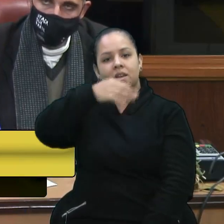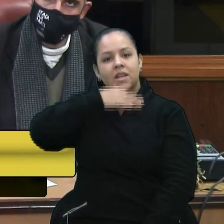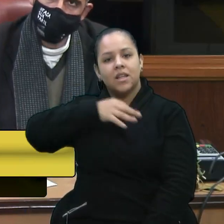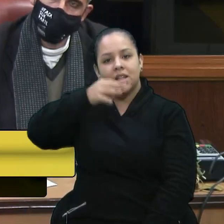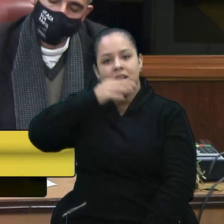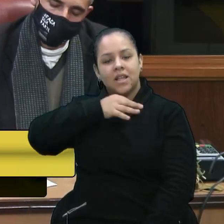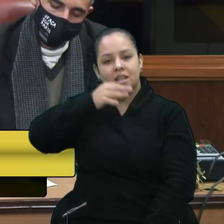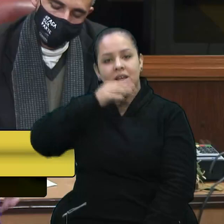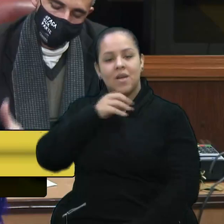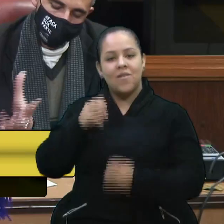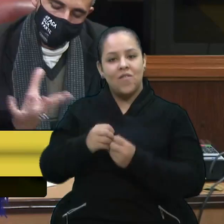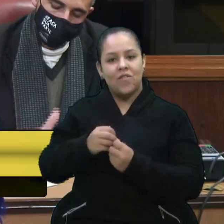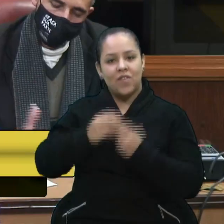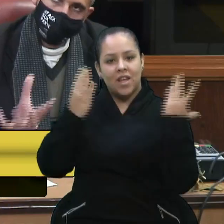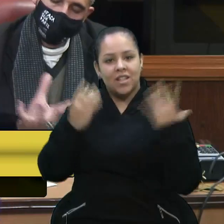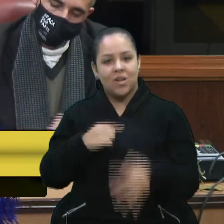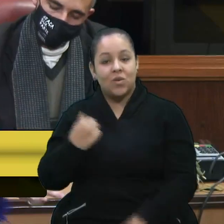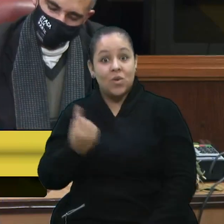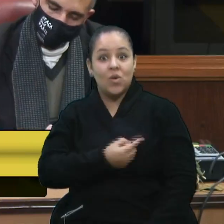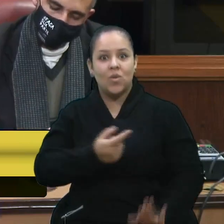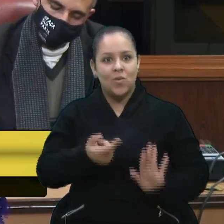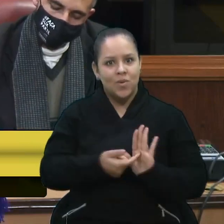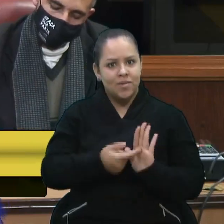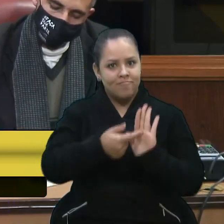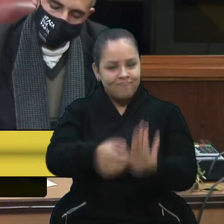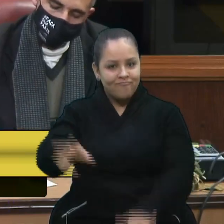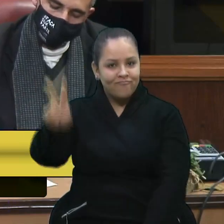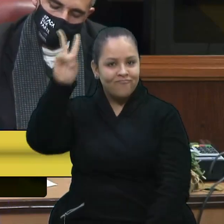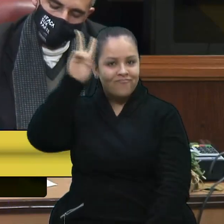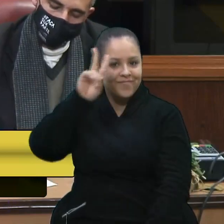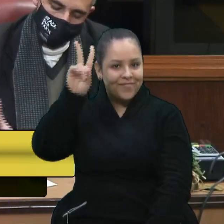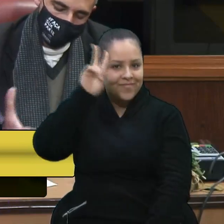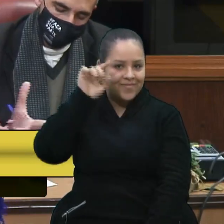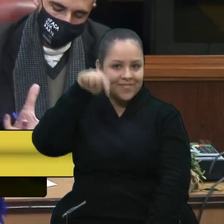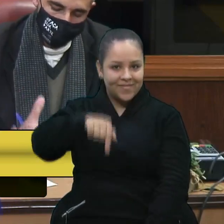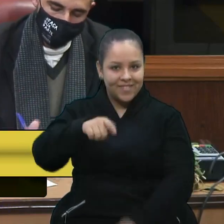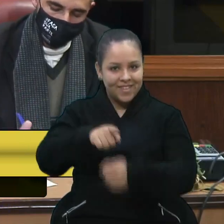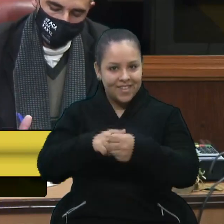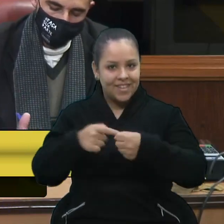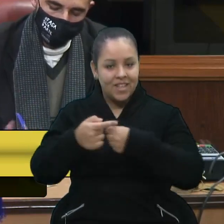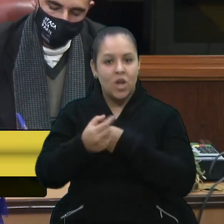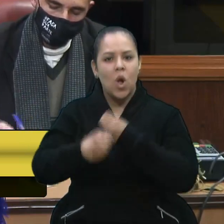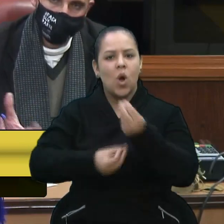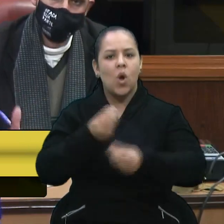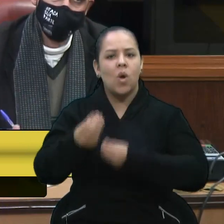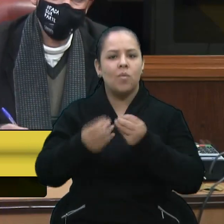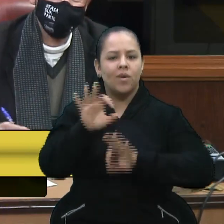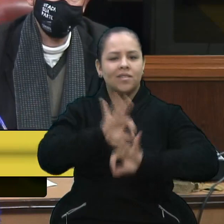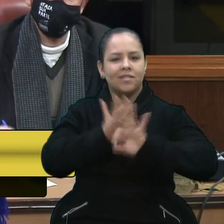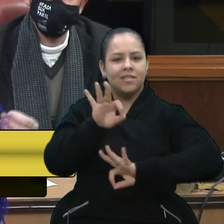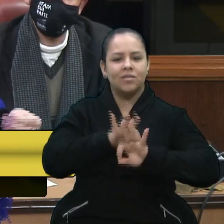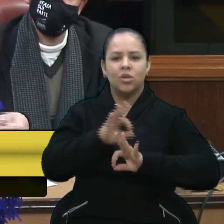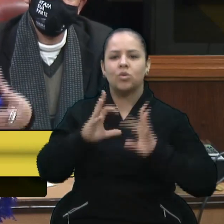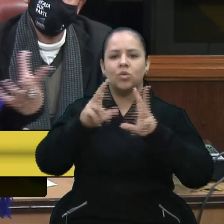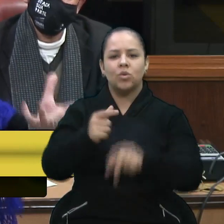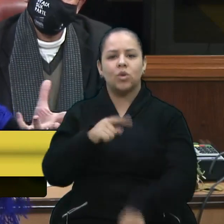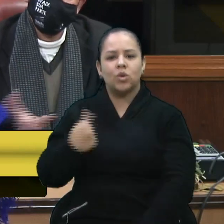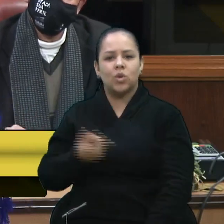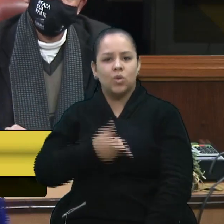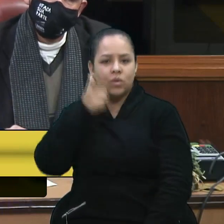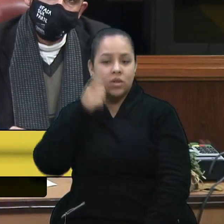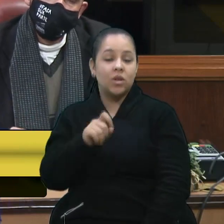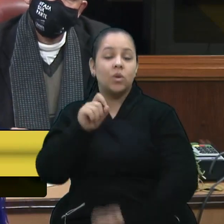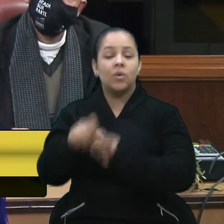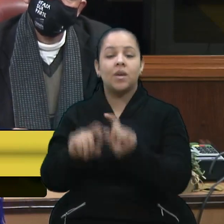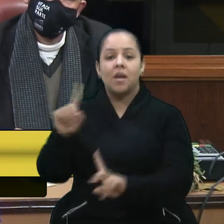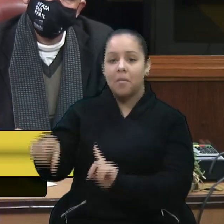festejar conosco, ver a pujança, a história da nossa cidade, como se formou tudo o que conquistamos e tudo o que ainda iremos